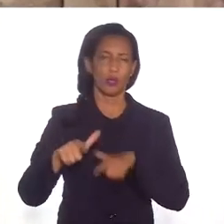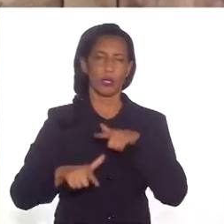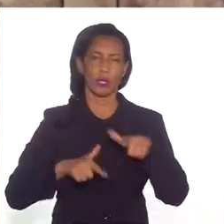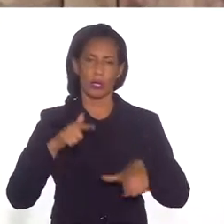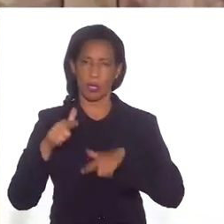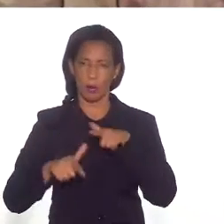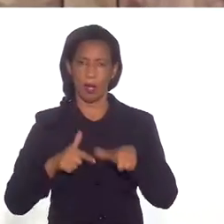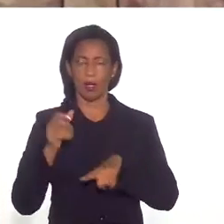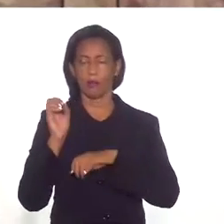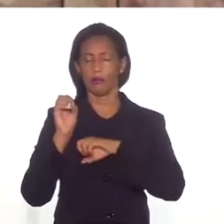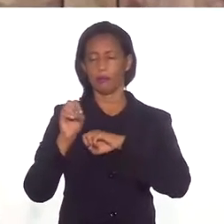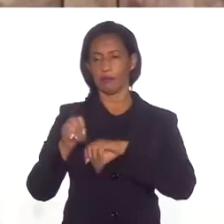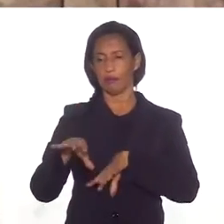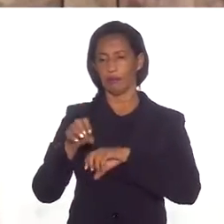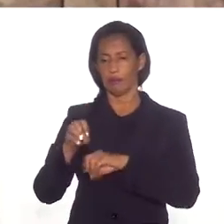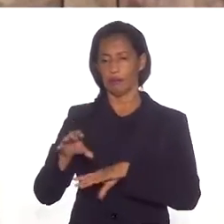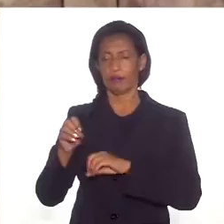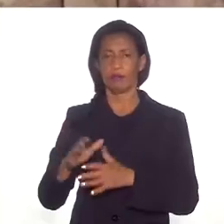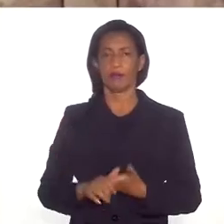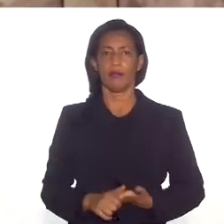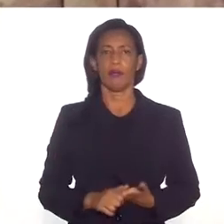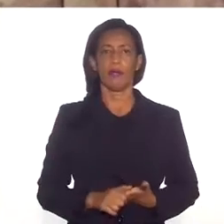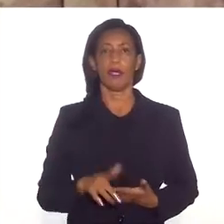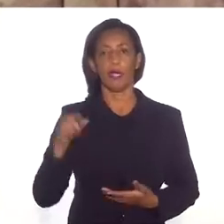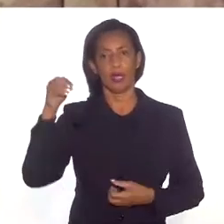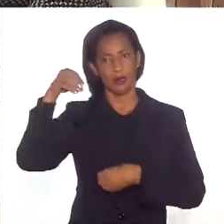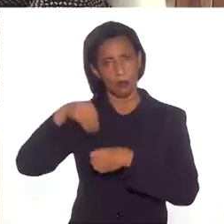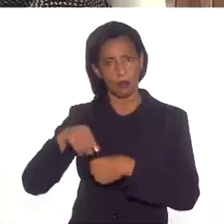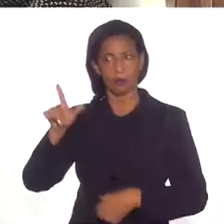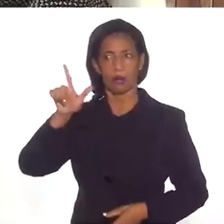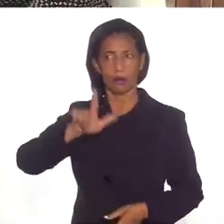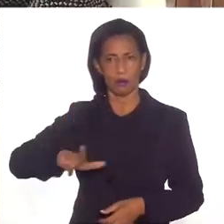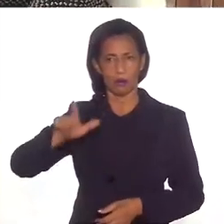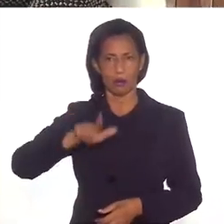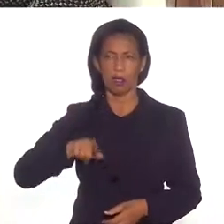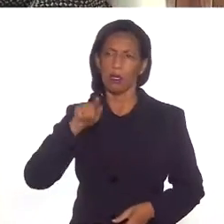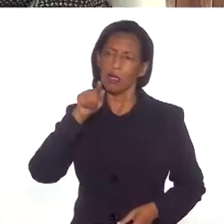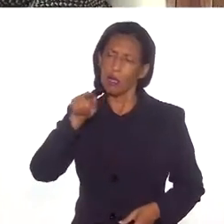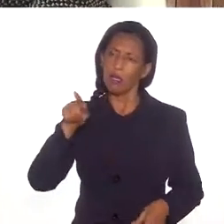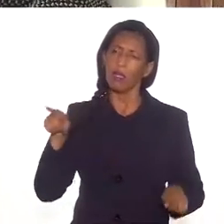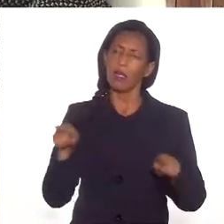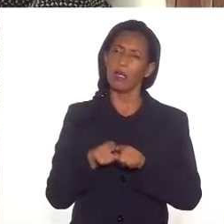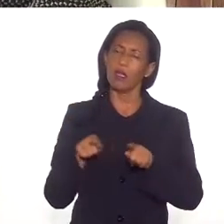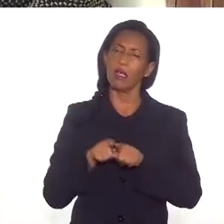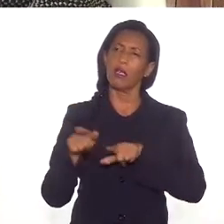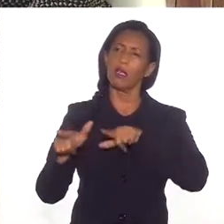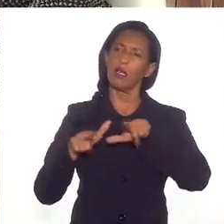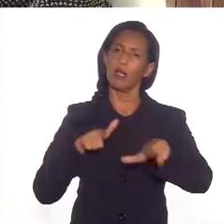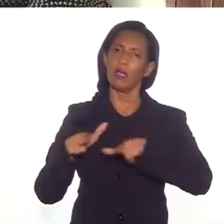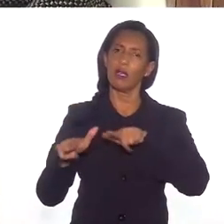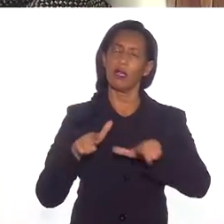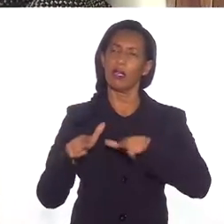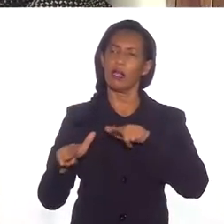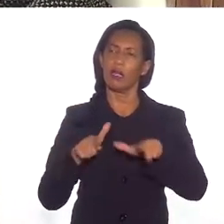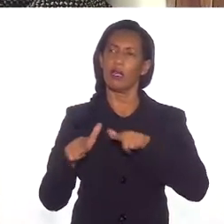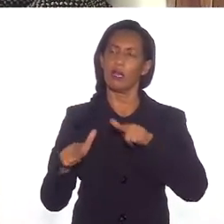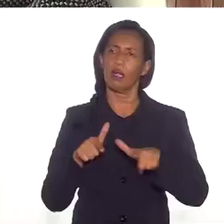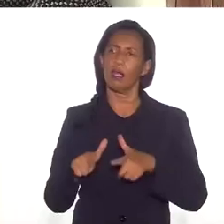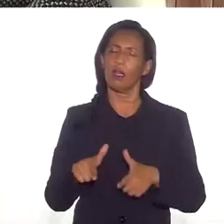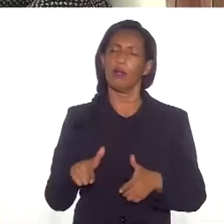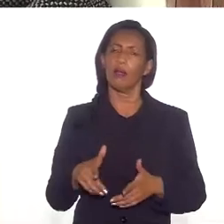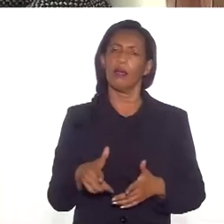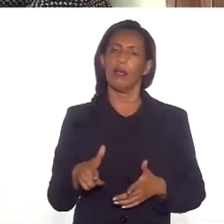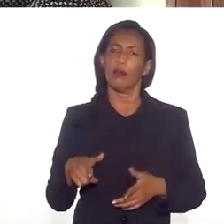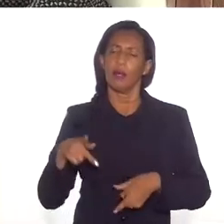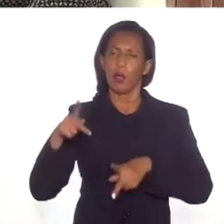na parte educacional, na parte da literatura, mas você também trabalha para